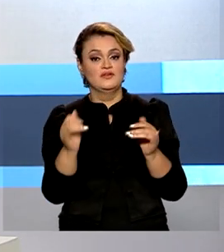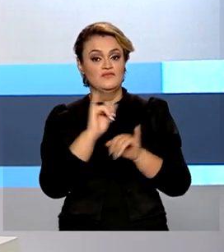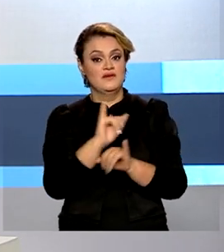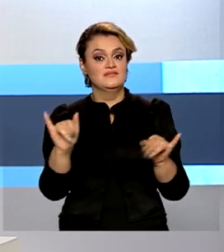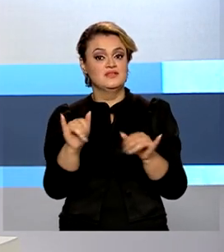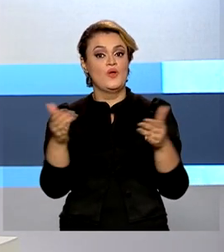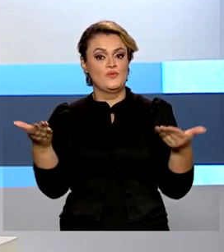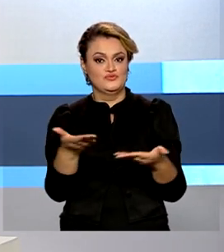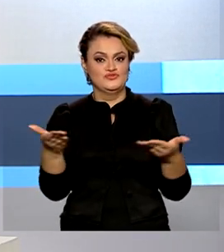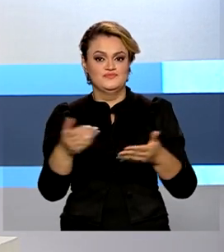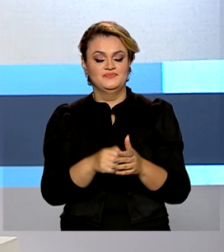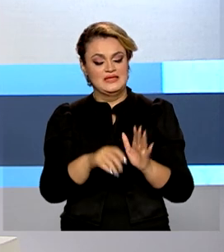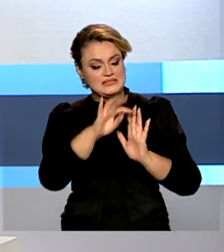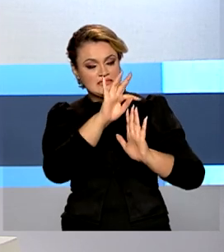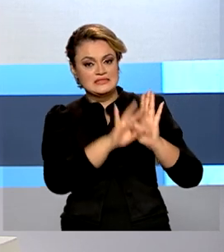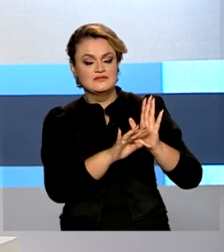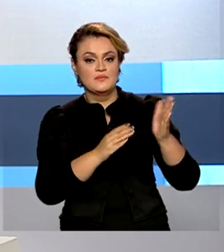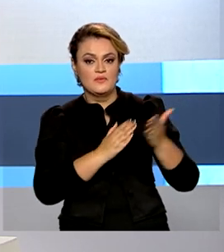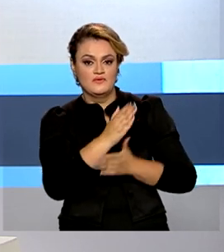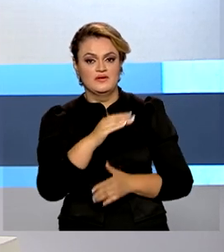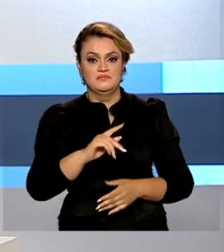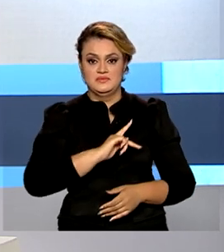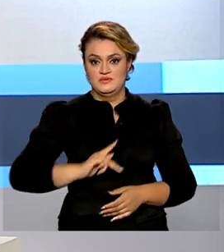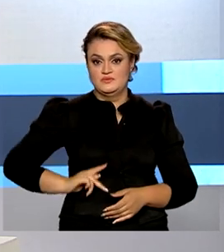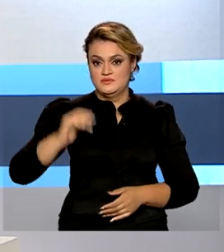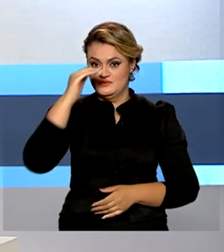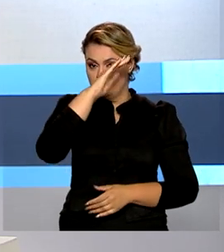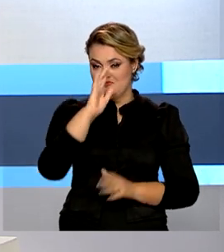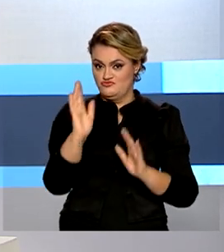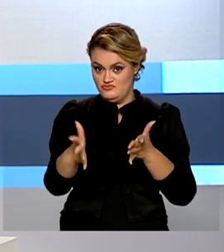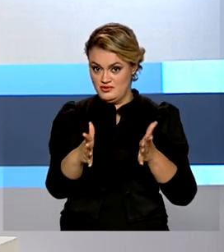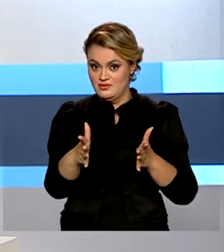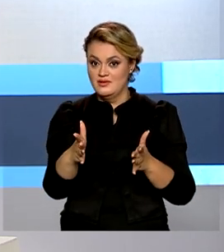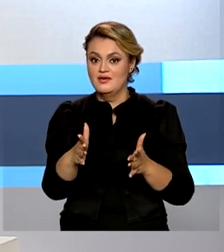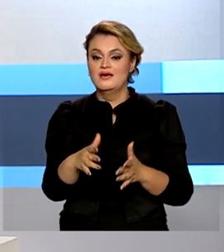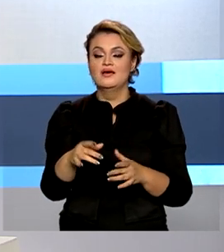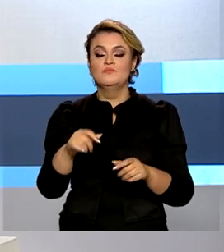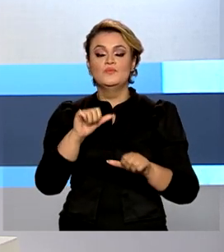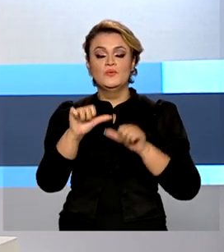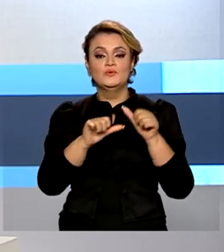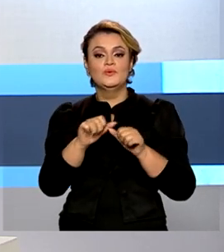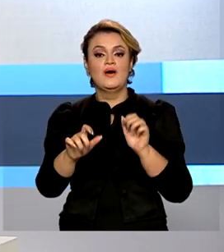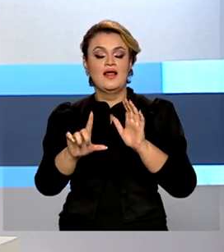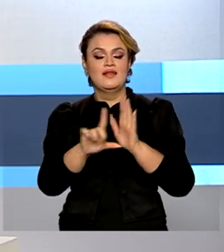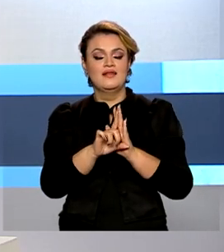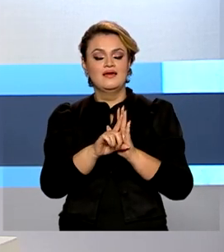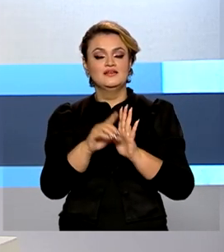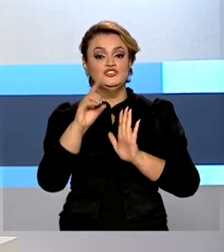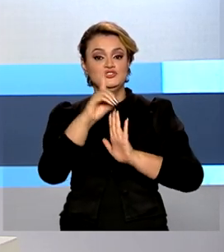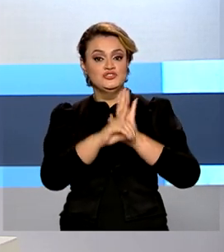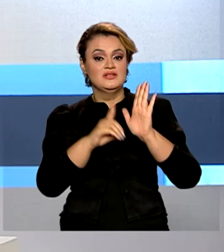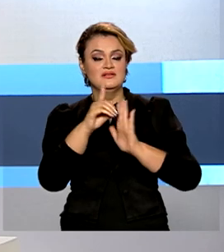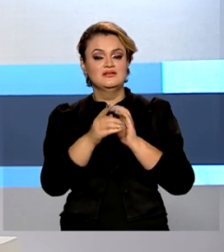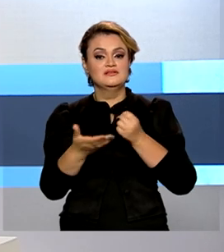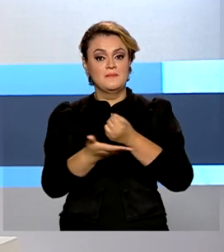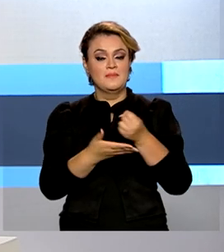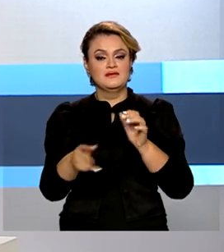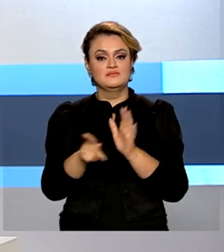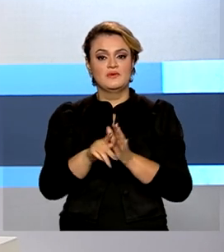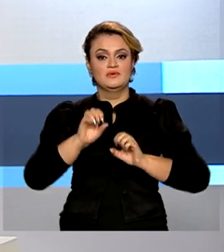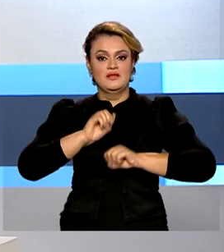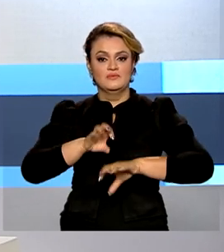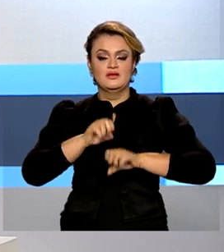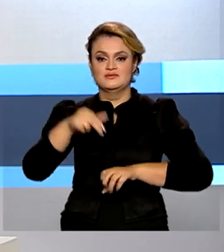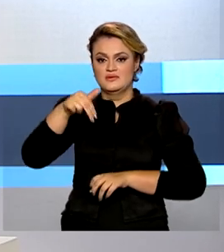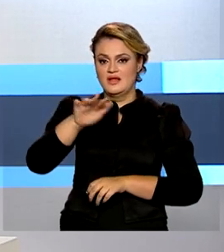hoje. O texto, sancionado pelo presidente Jair Bolsonaro, alterou a lei de diretrizes e bases da educação